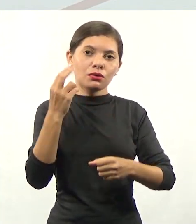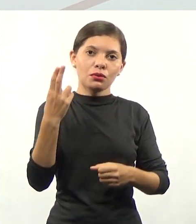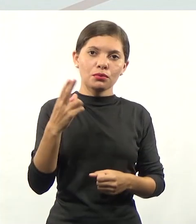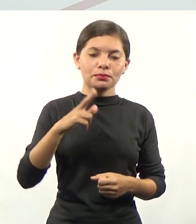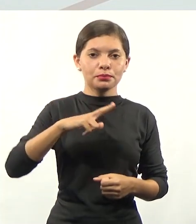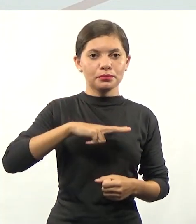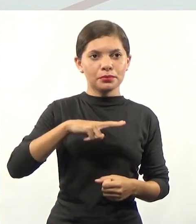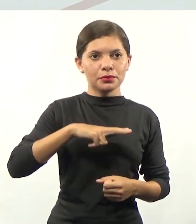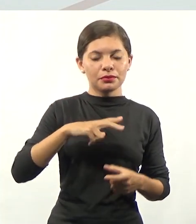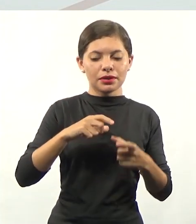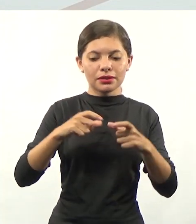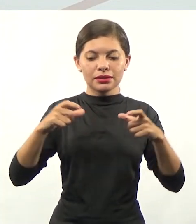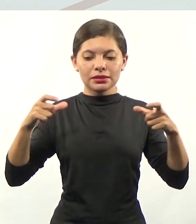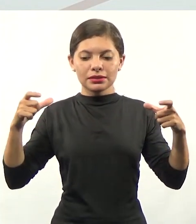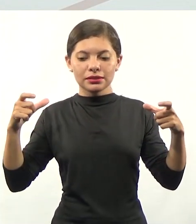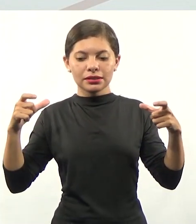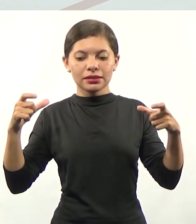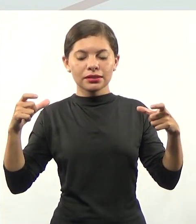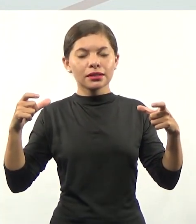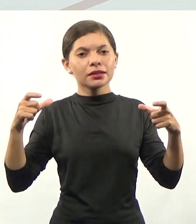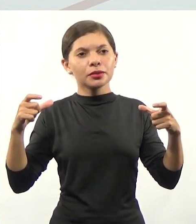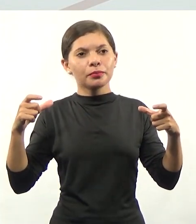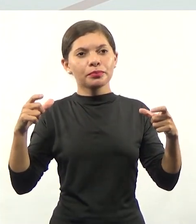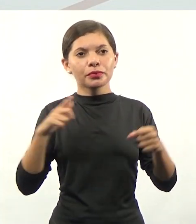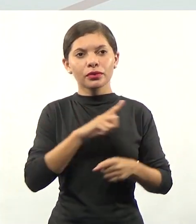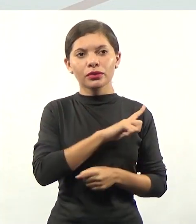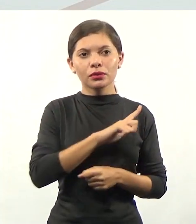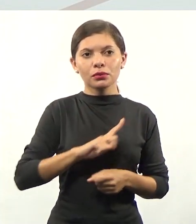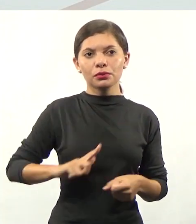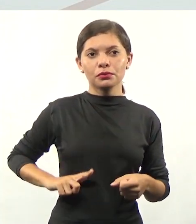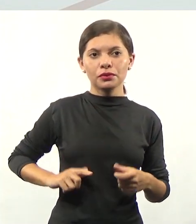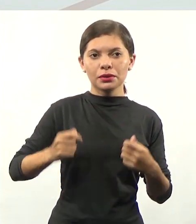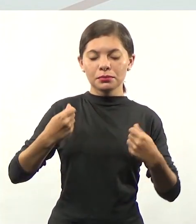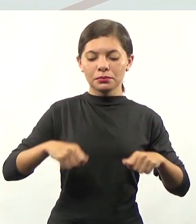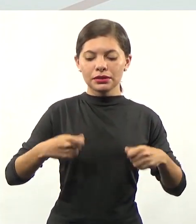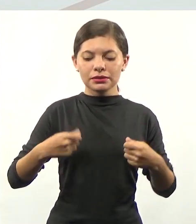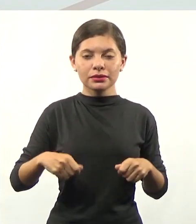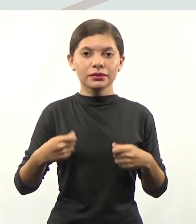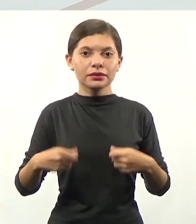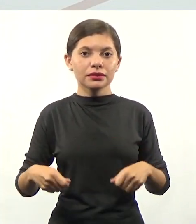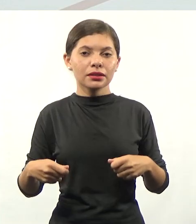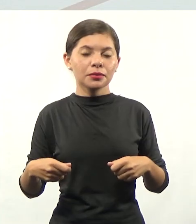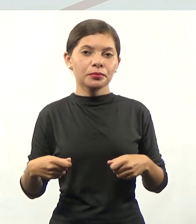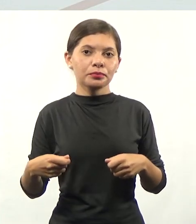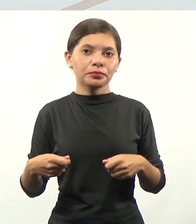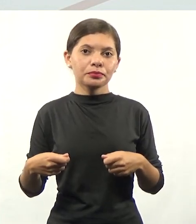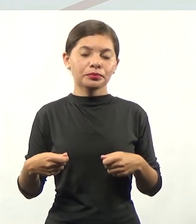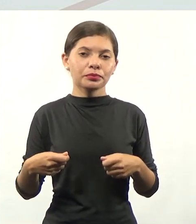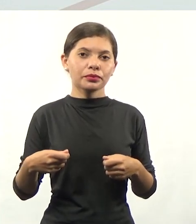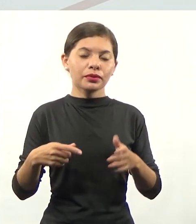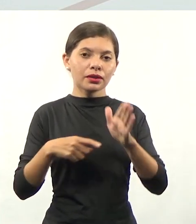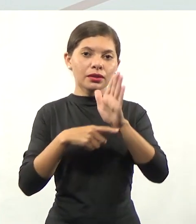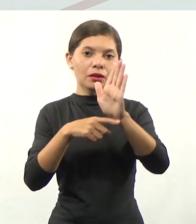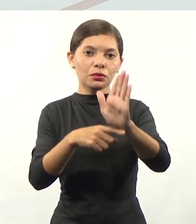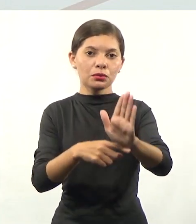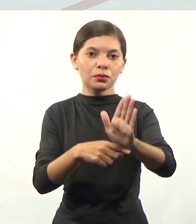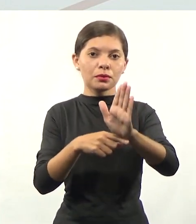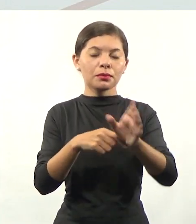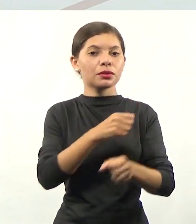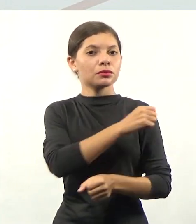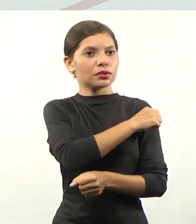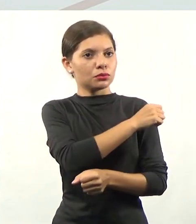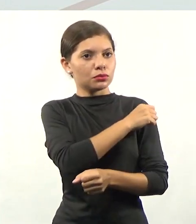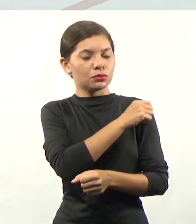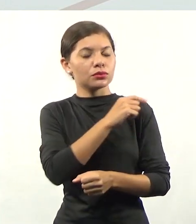rede privada é expansiva, o governo precisa estipular programas de subsídio para que os